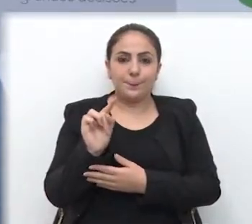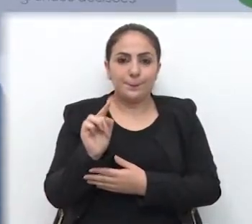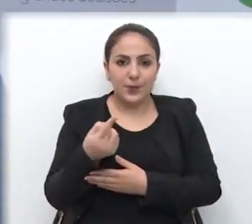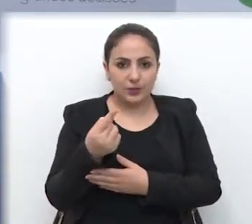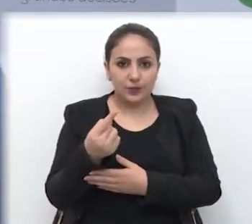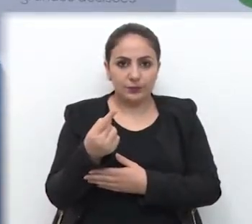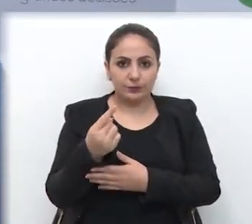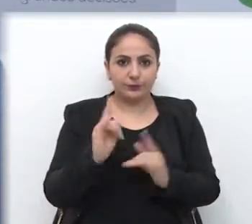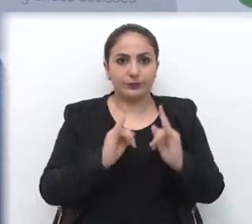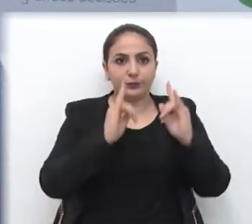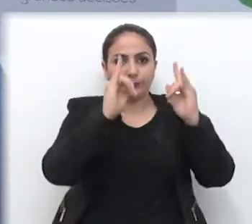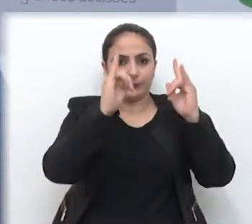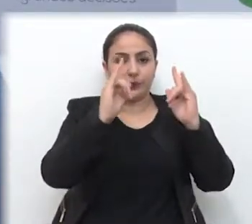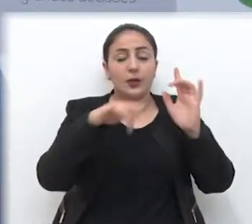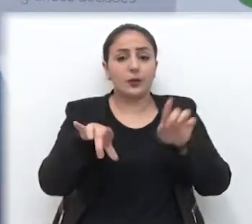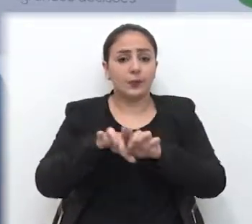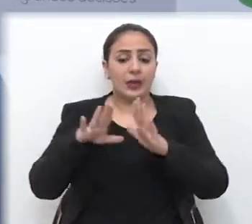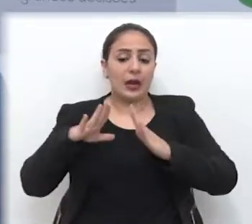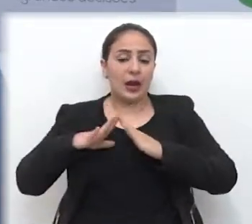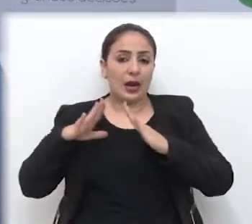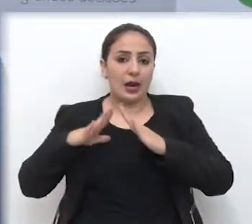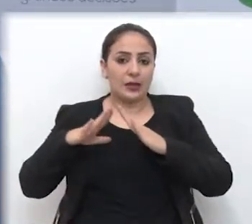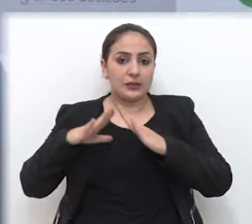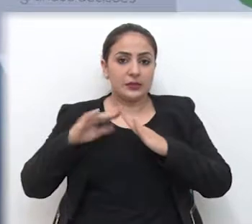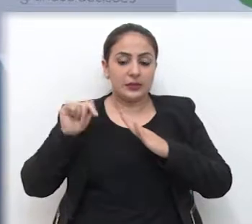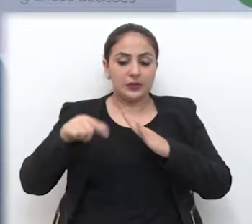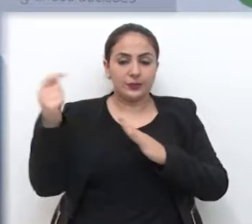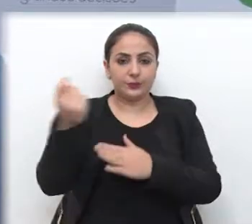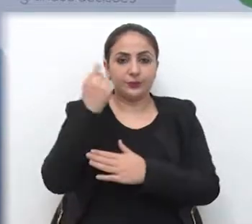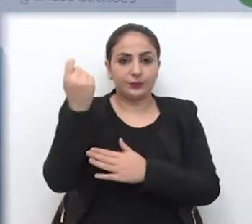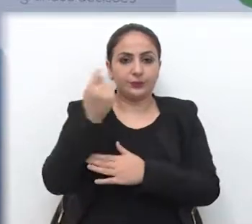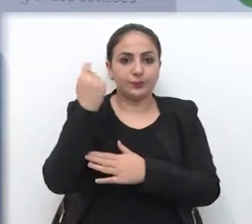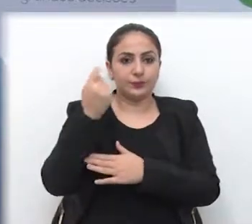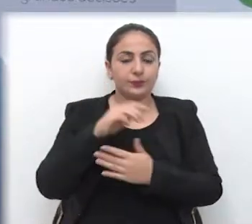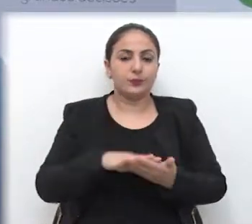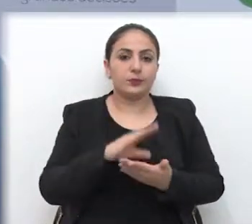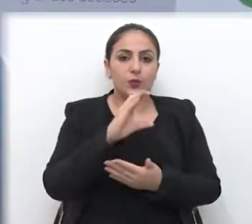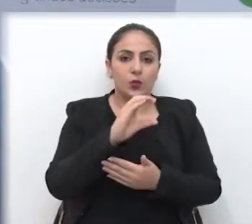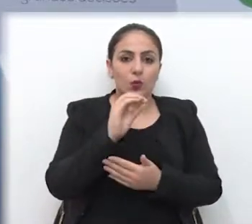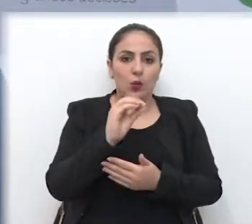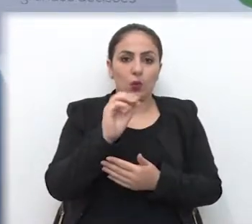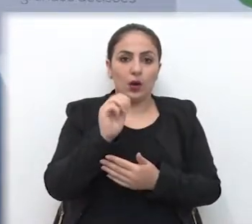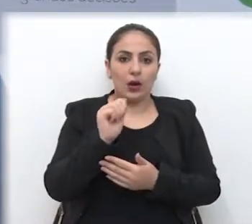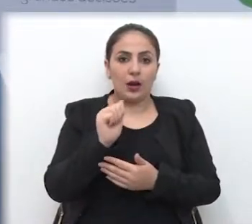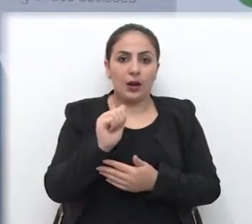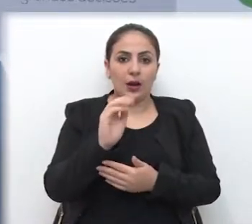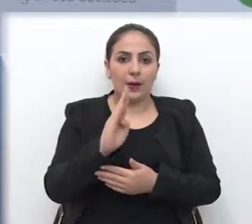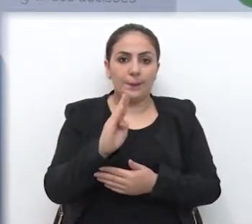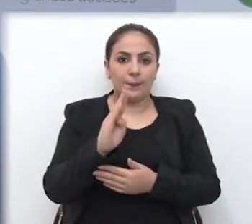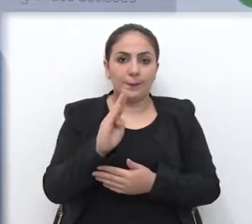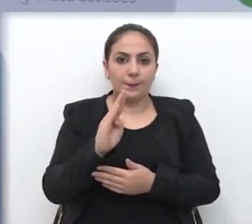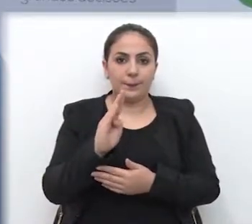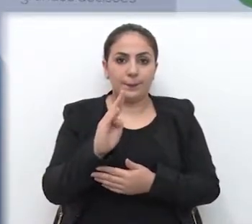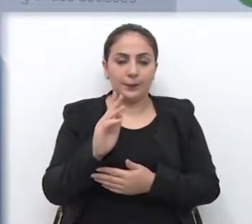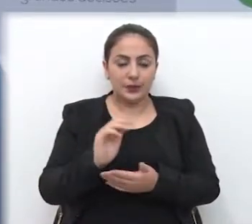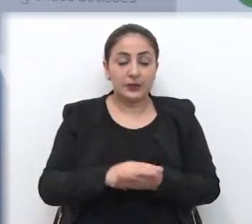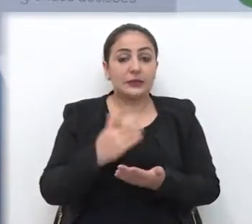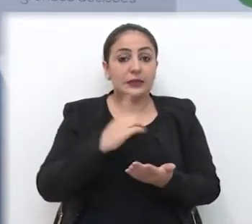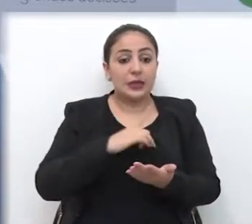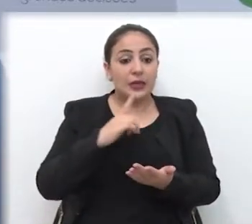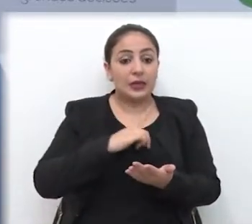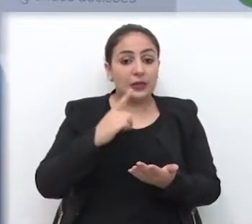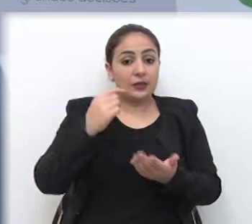apartamentos e casas no estado do Rio Grande do Sul que a Coab tem a obrigação de passar a escritura,